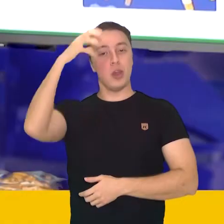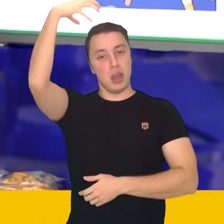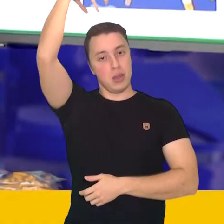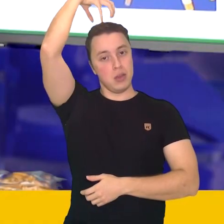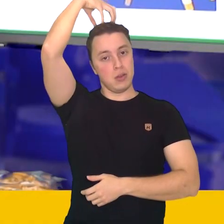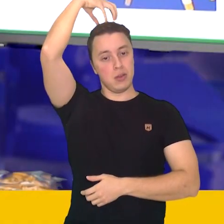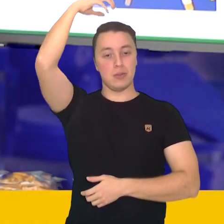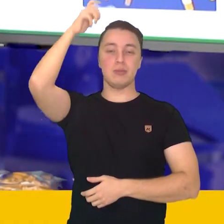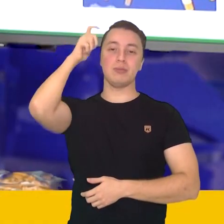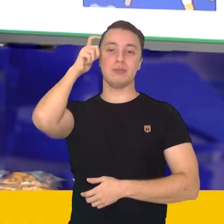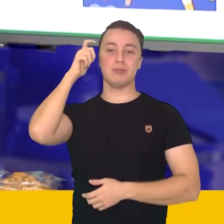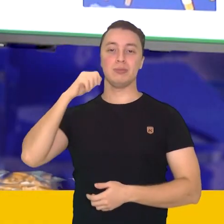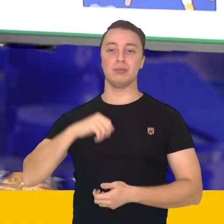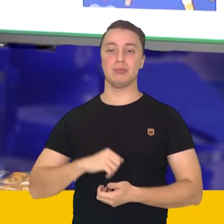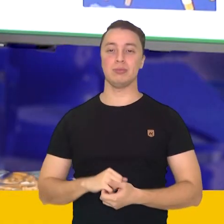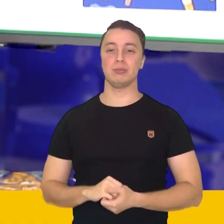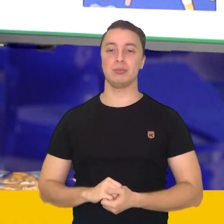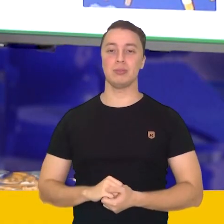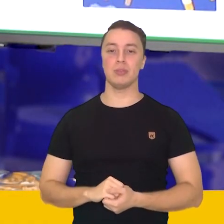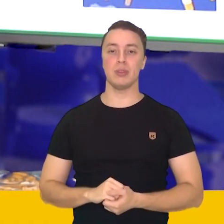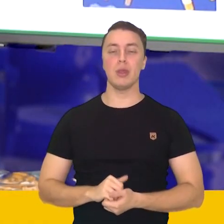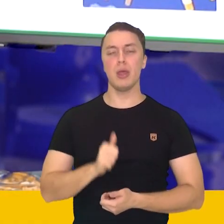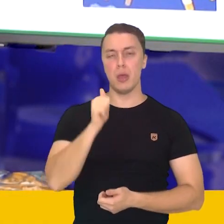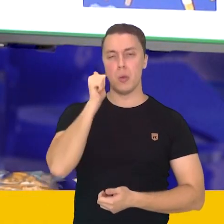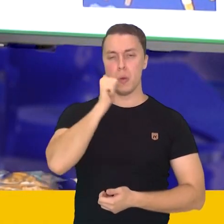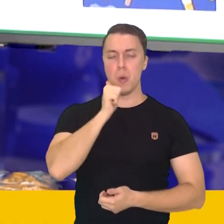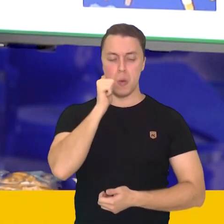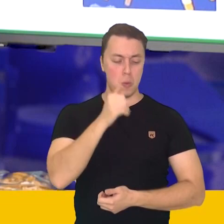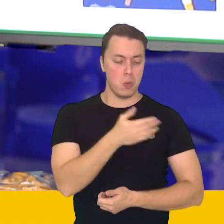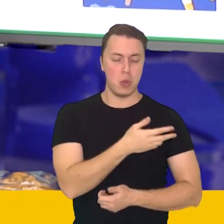5. A moça dormiu sobre o quê?